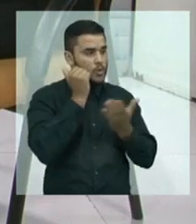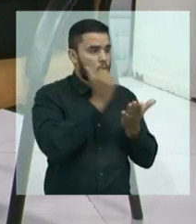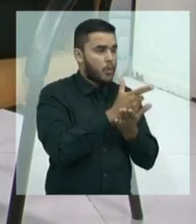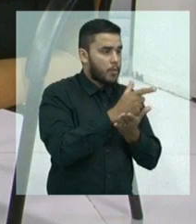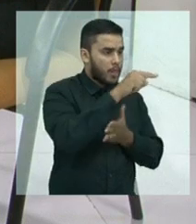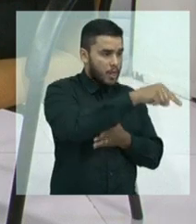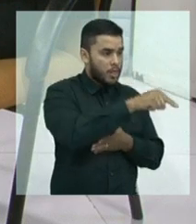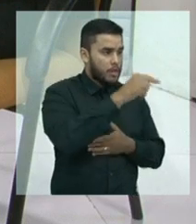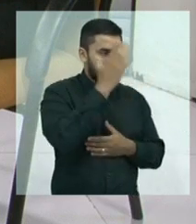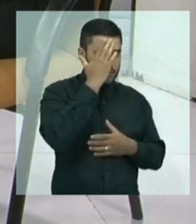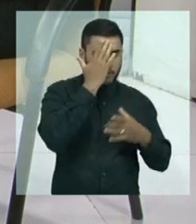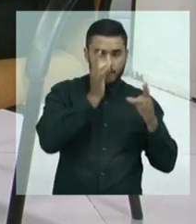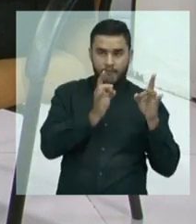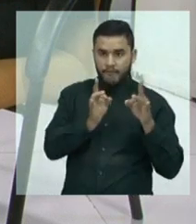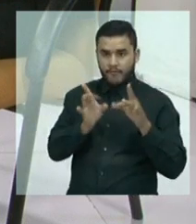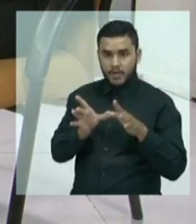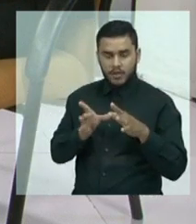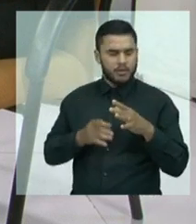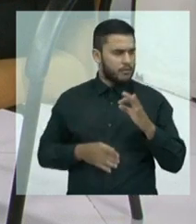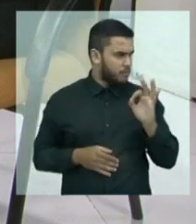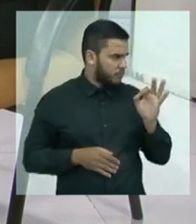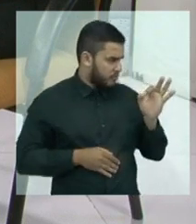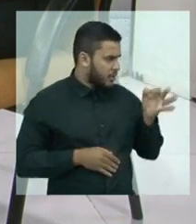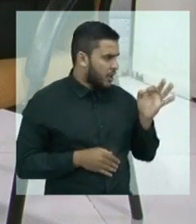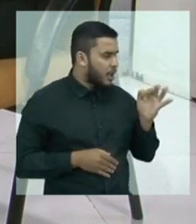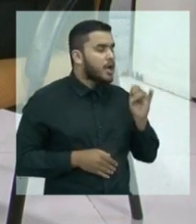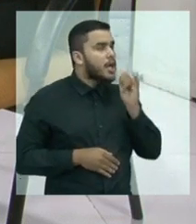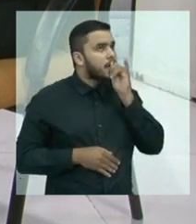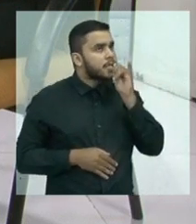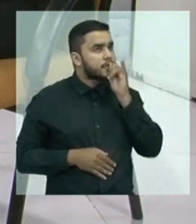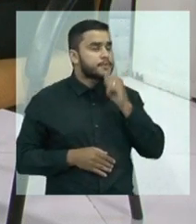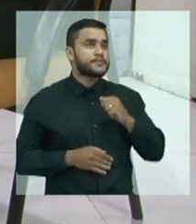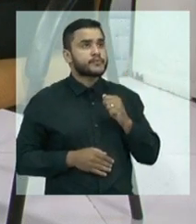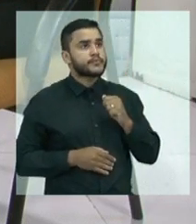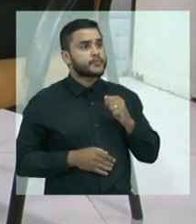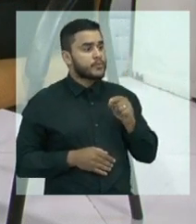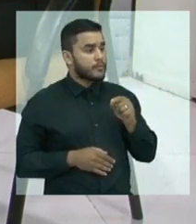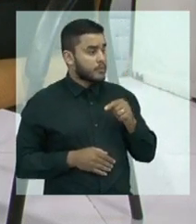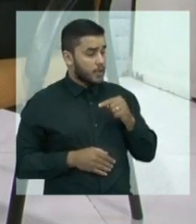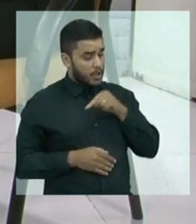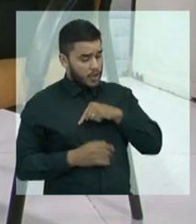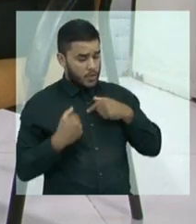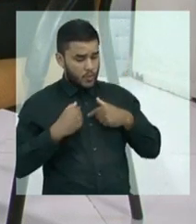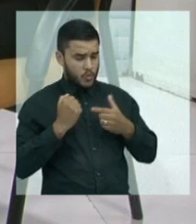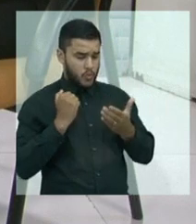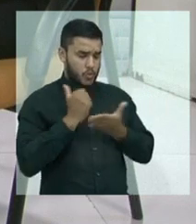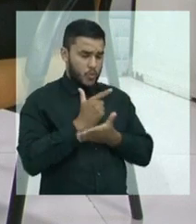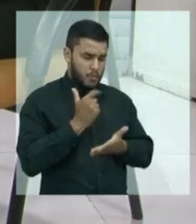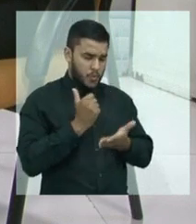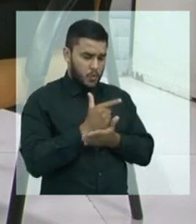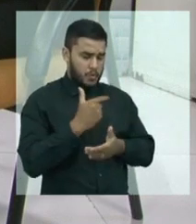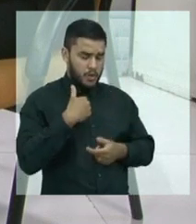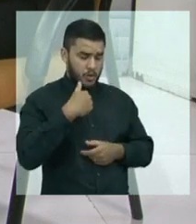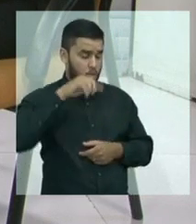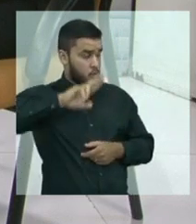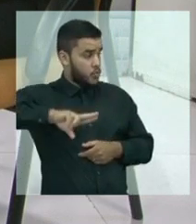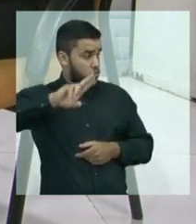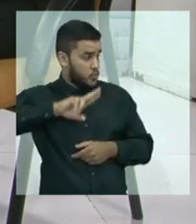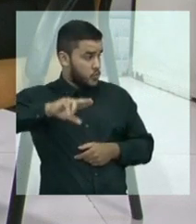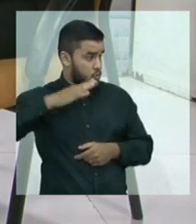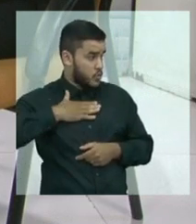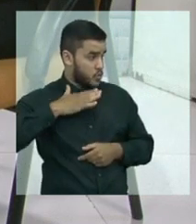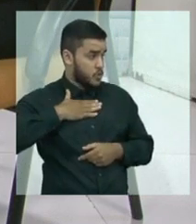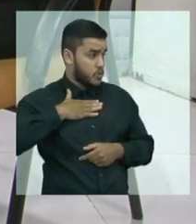entendimento, o entendimento da OAB, como que elas veem a questão do usuário? Porque, para muitas pessoas, o